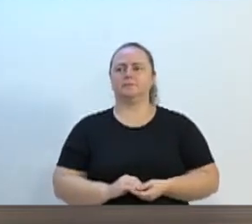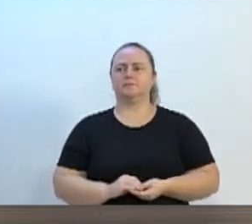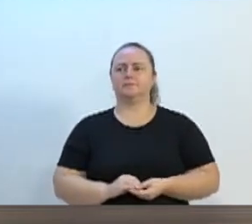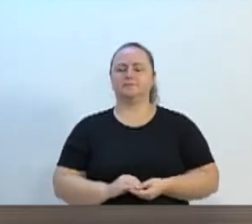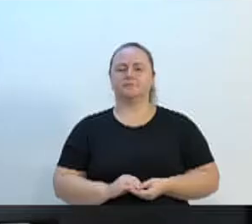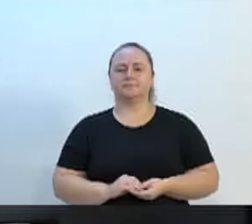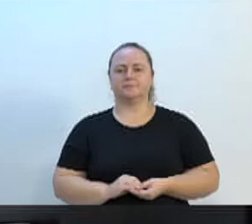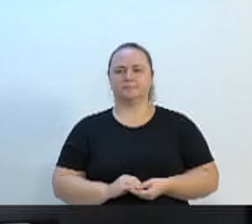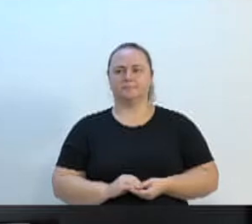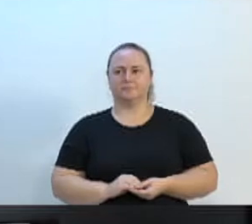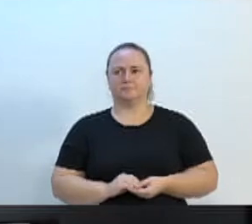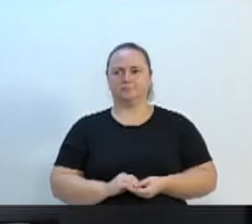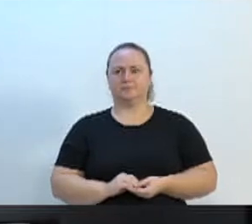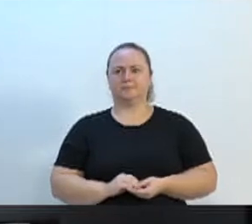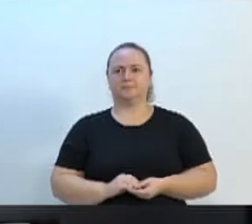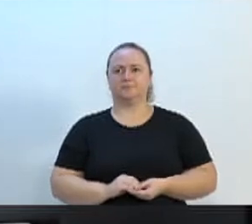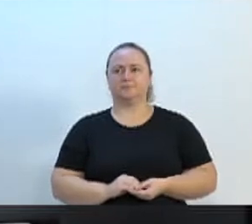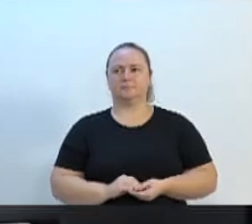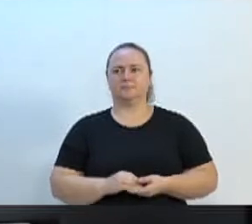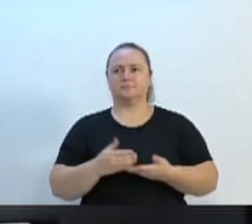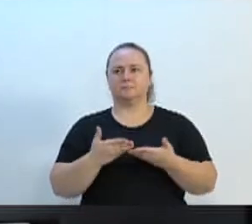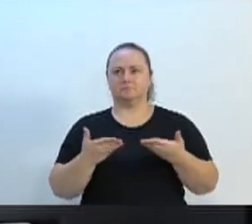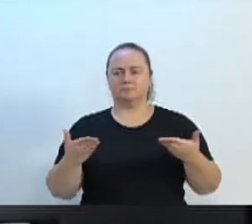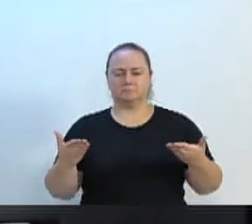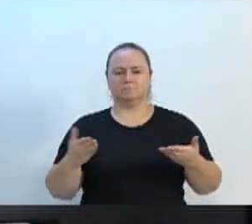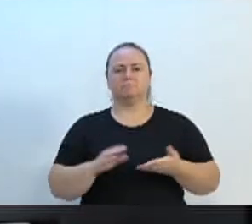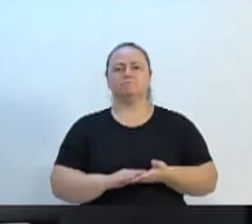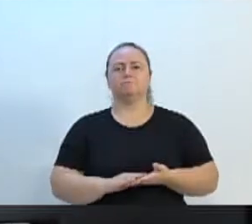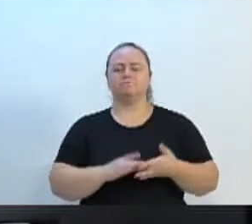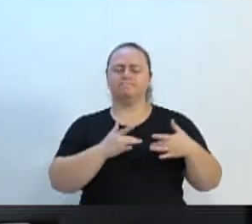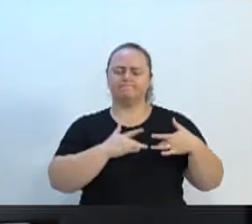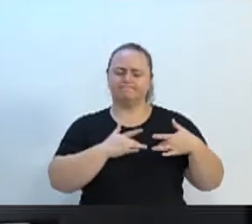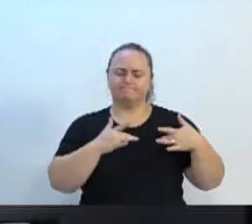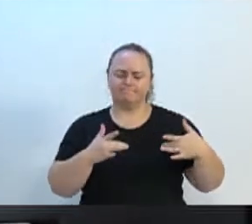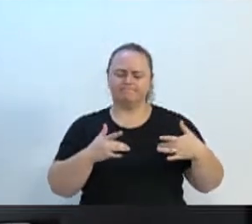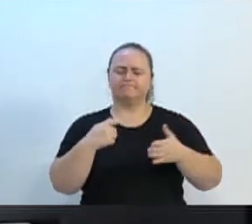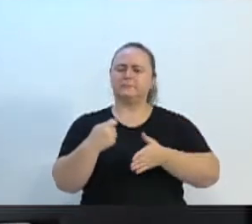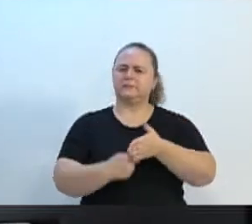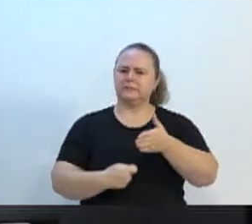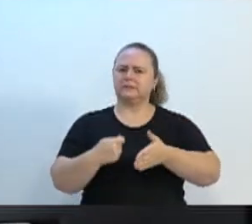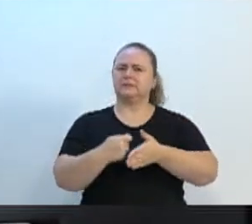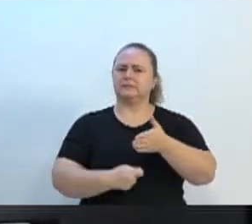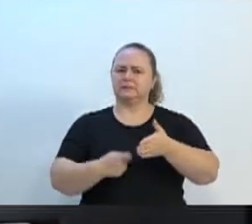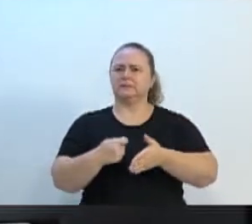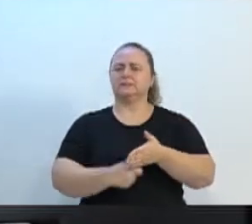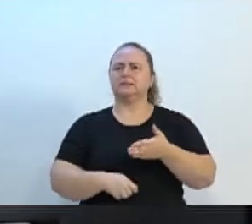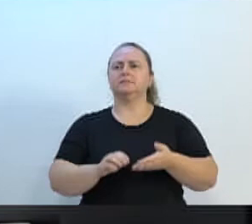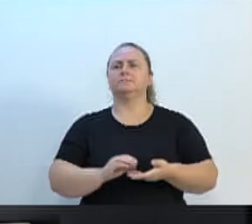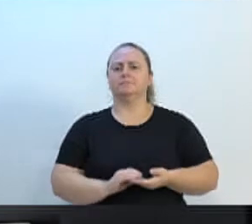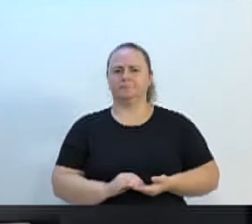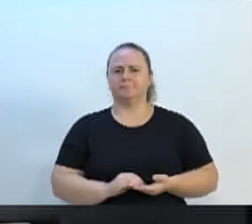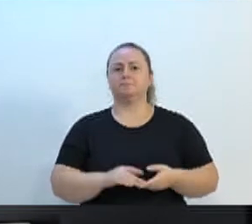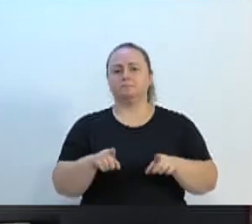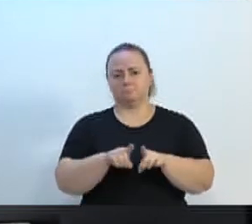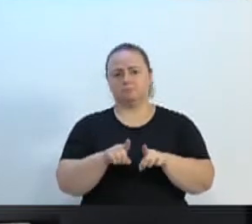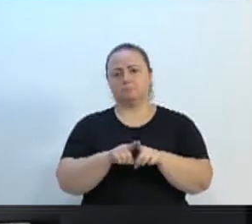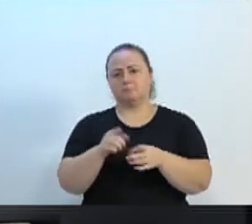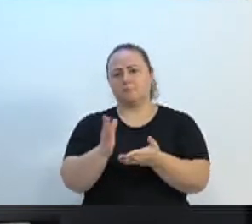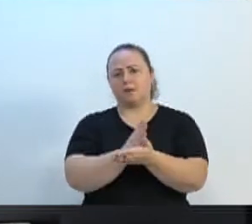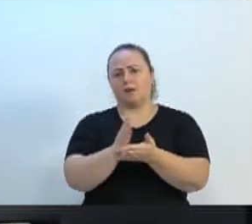Vereadorito, quero cumprimentá-lo pelo pronunciamento, quero ser solidário à sua luta e dos demais que participaram. É bem verdade que outros participaram.